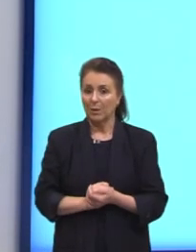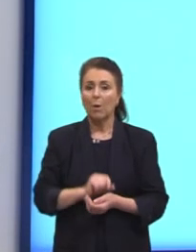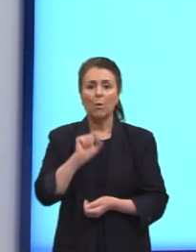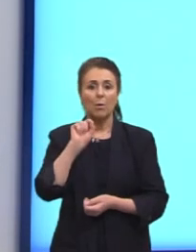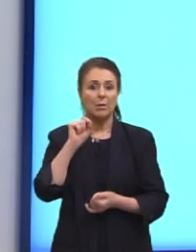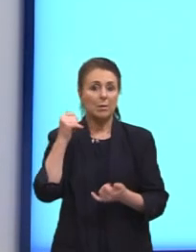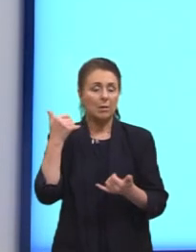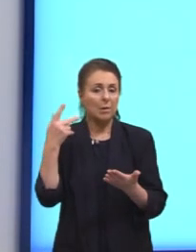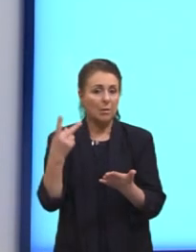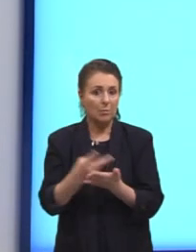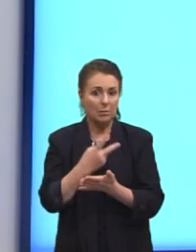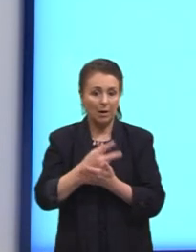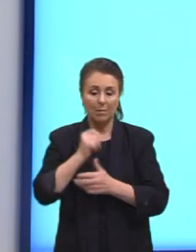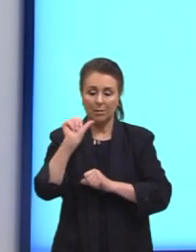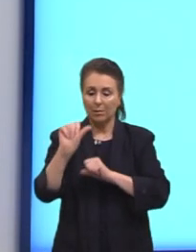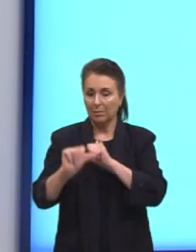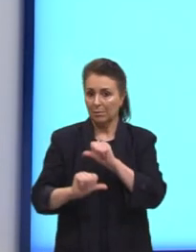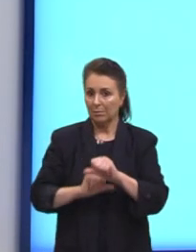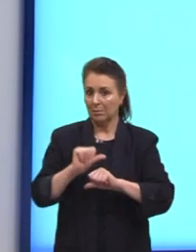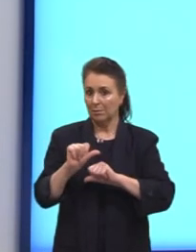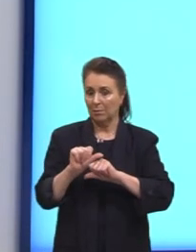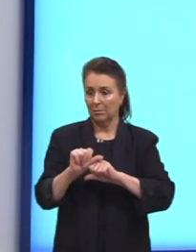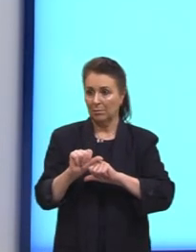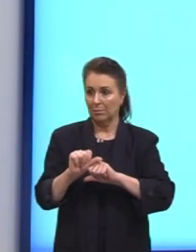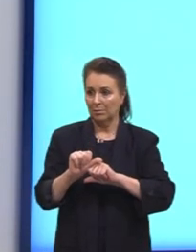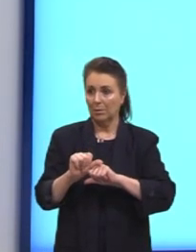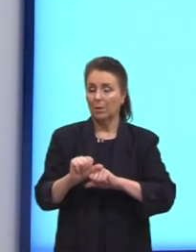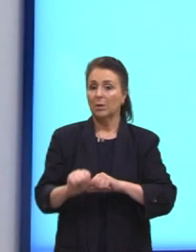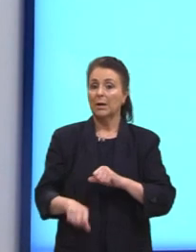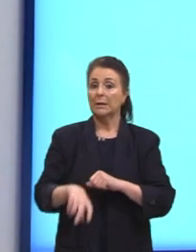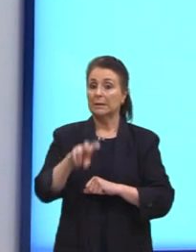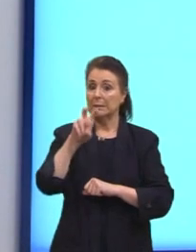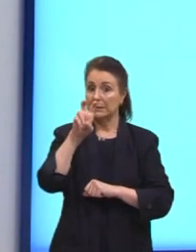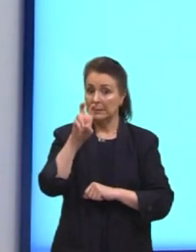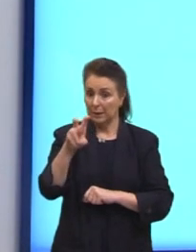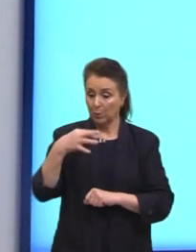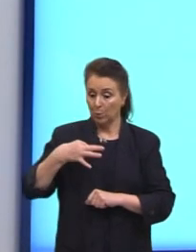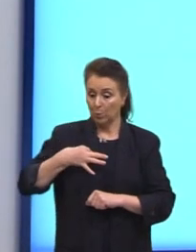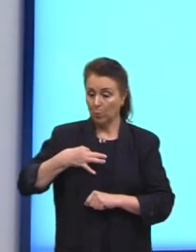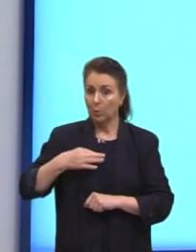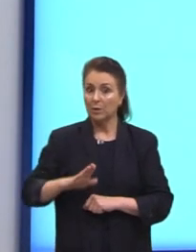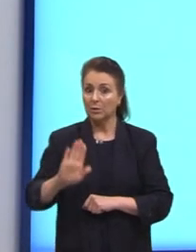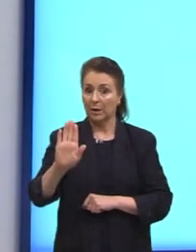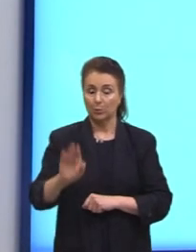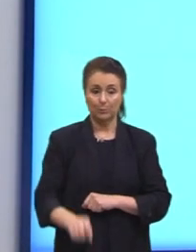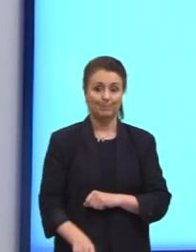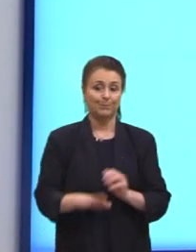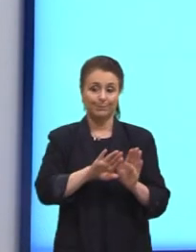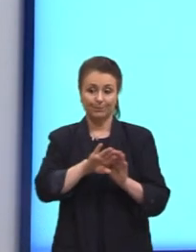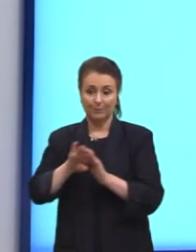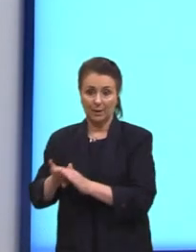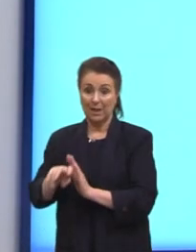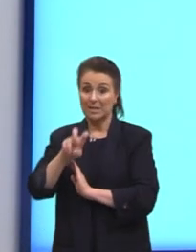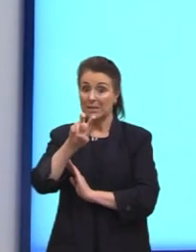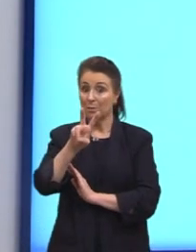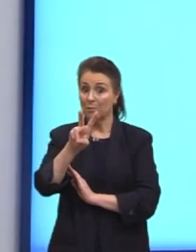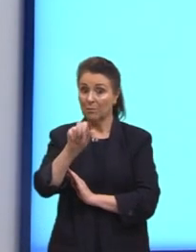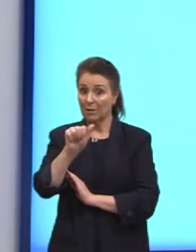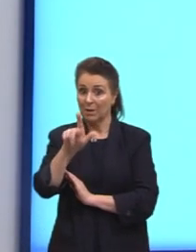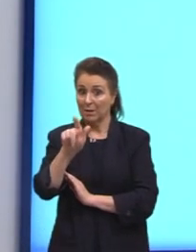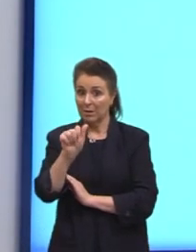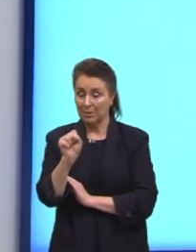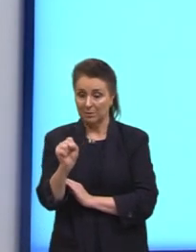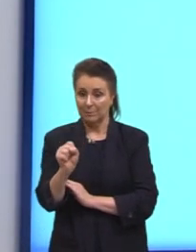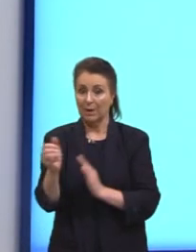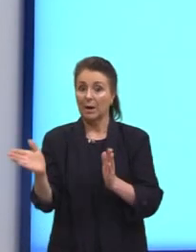aconteceria na permutação? Nós trabalharíamos com cinco candidatos e cinco vagas. Mas, no arranjo, nós vamos